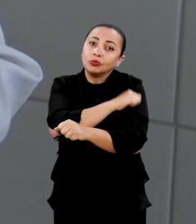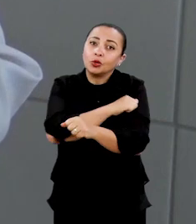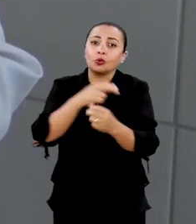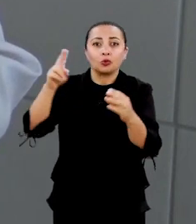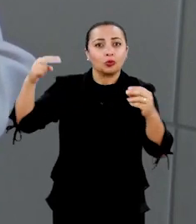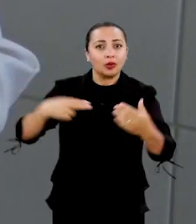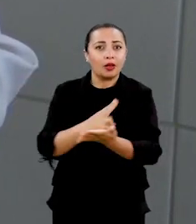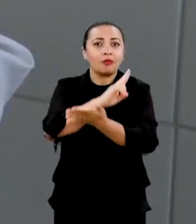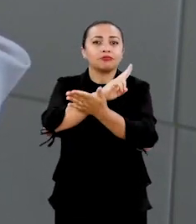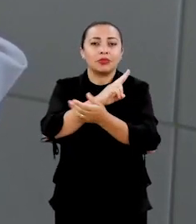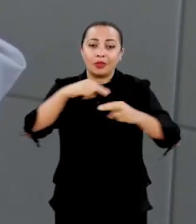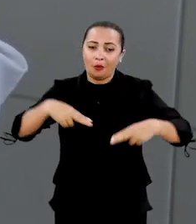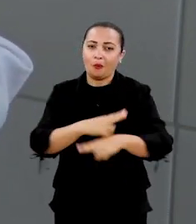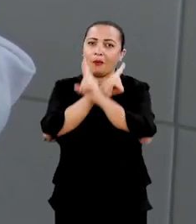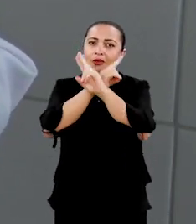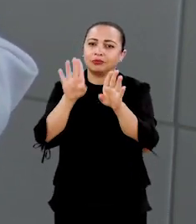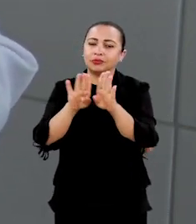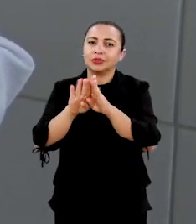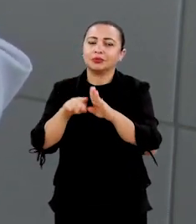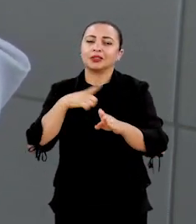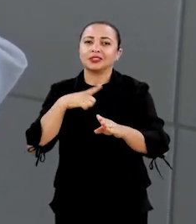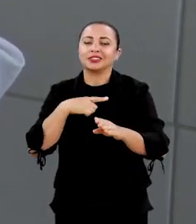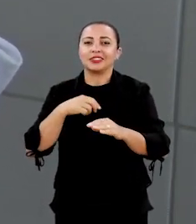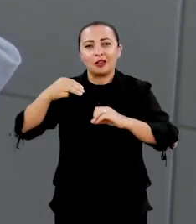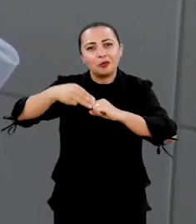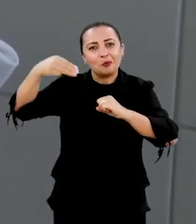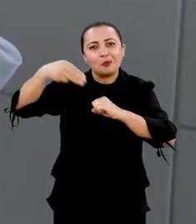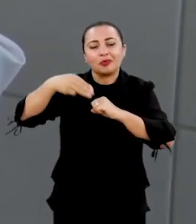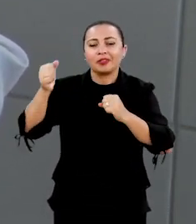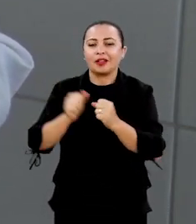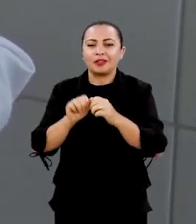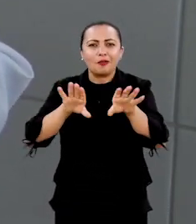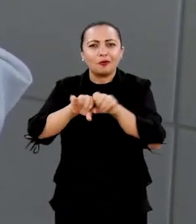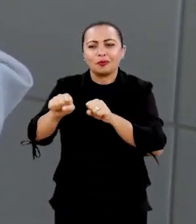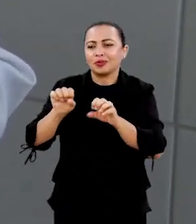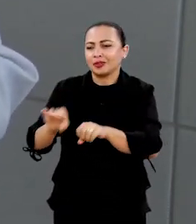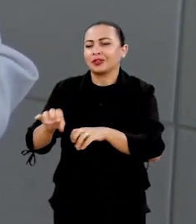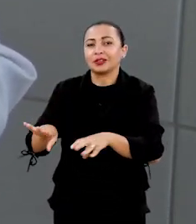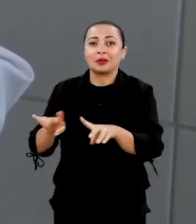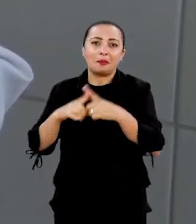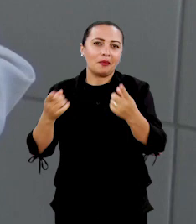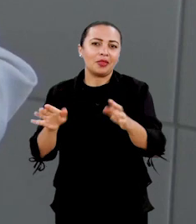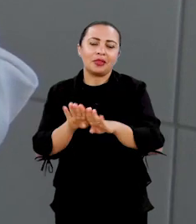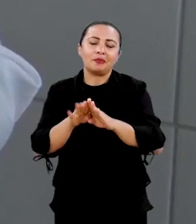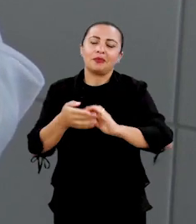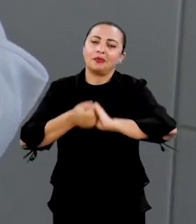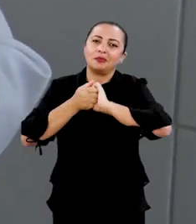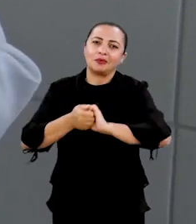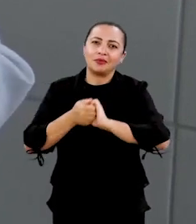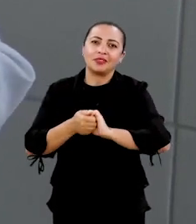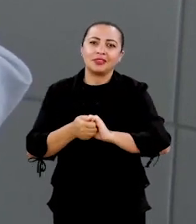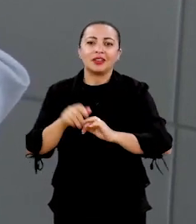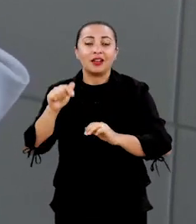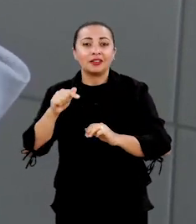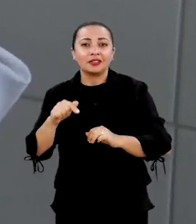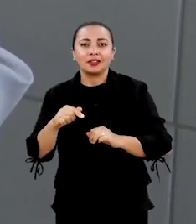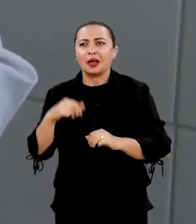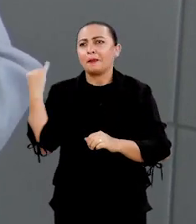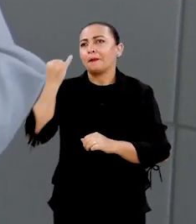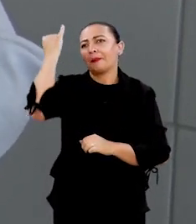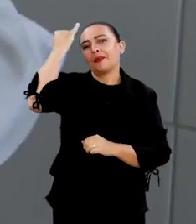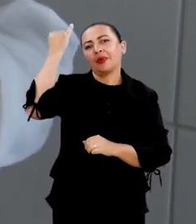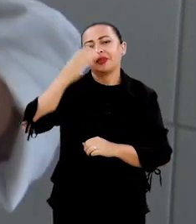aluno de mestrado da UESB, que não é só integração e verticalização do ensino e da formação, mas também de parcerias,